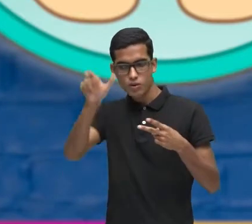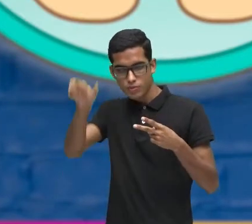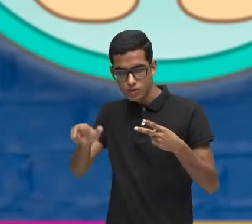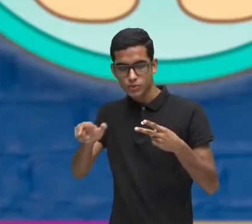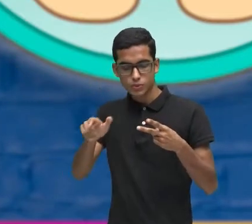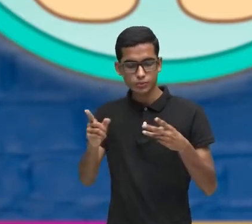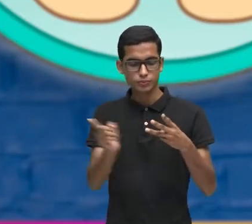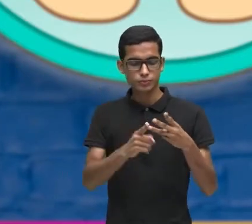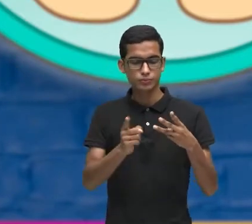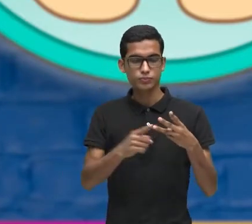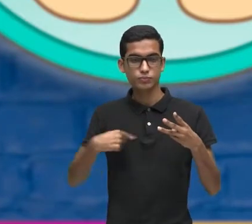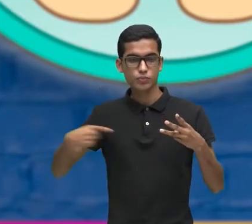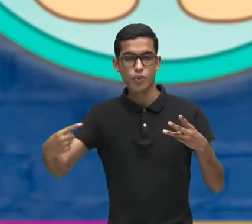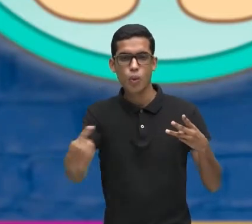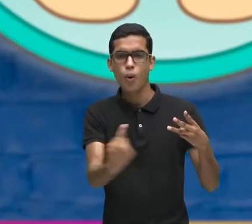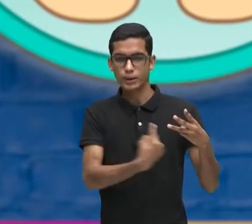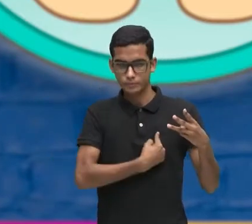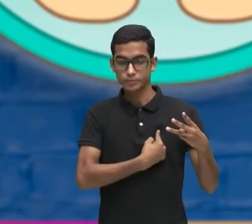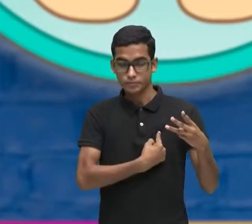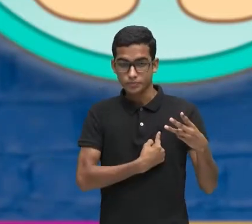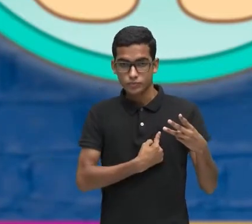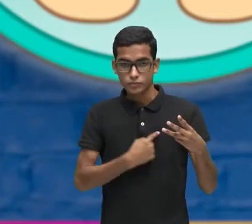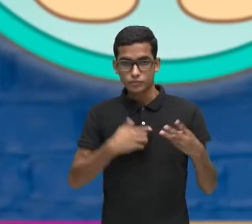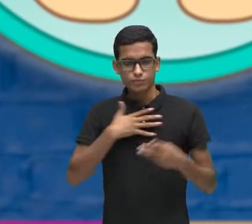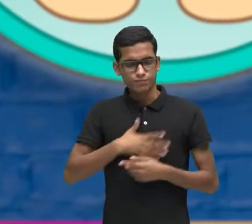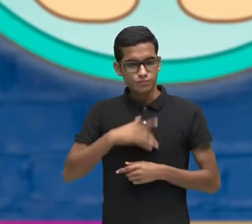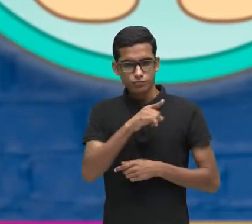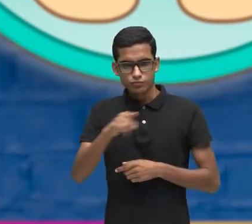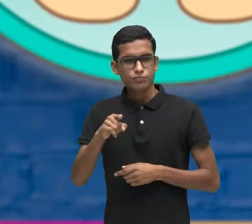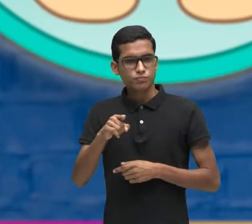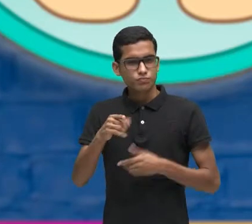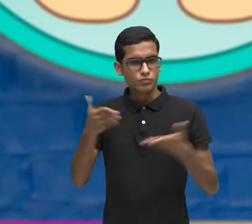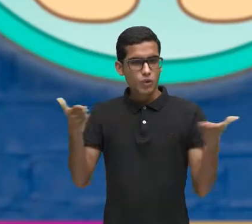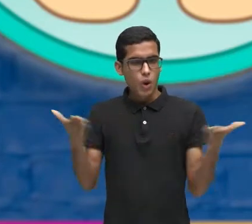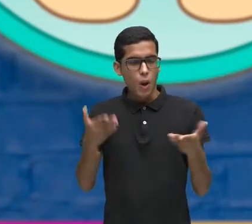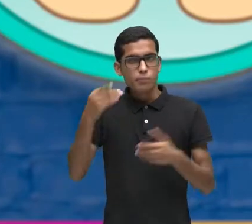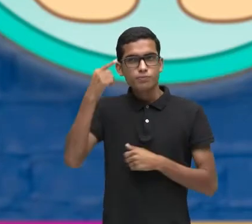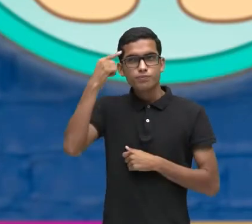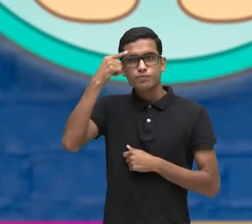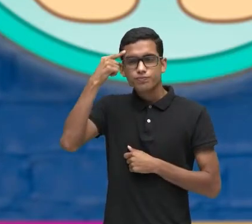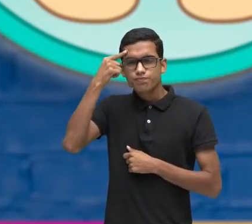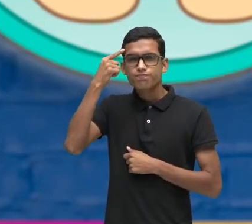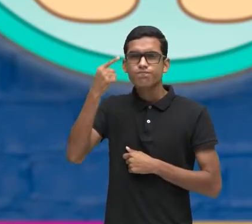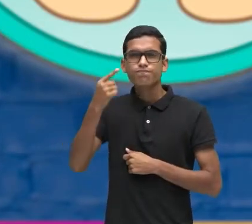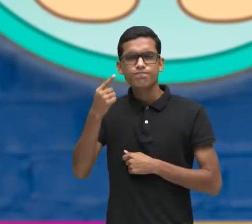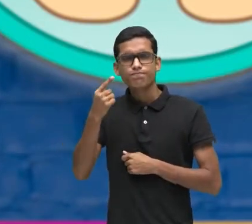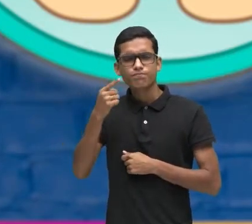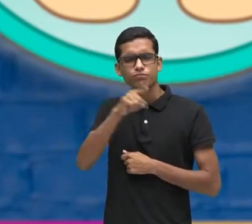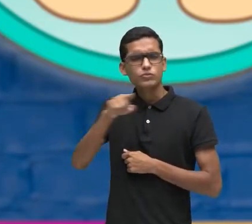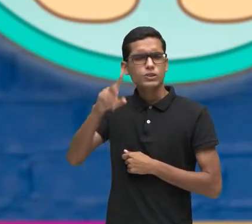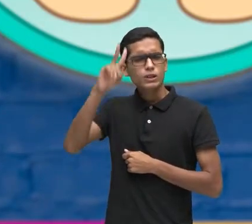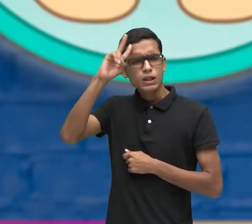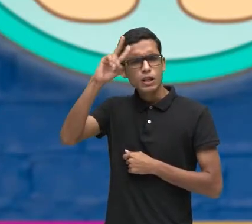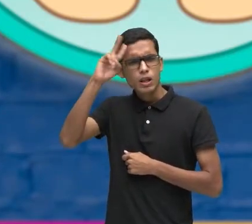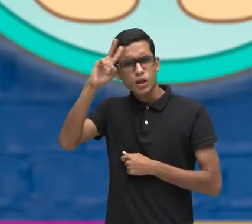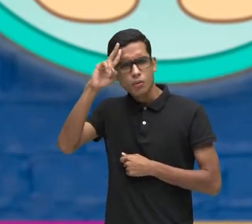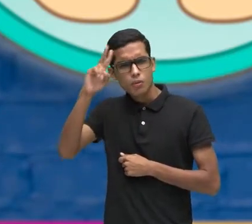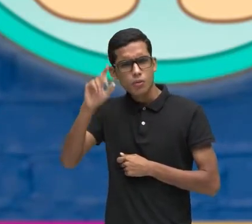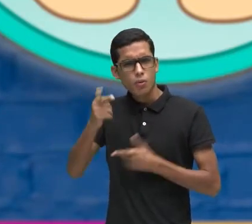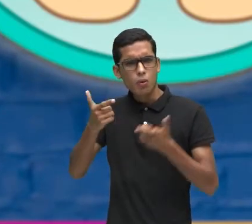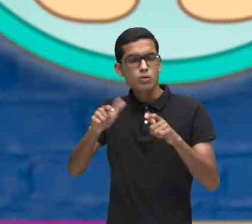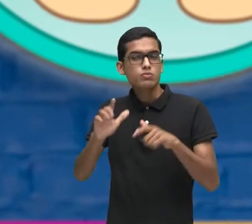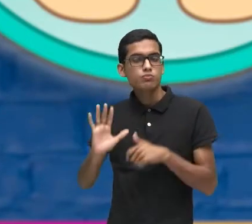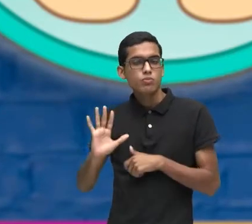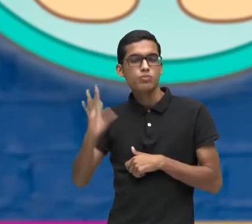para entendermos isso, Eu gostaria que você, nesse momento, Começasse a pensar. Você lembra onde aconteceu a